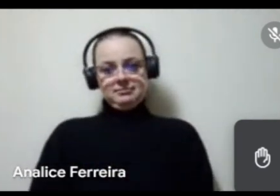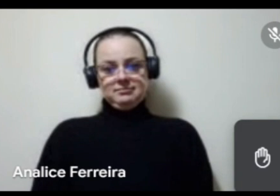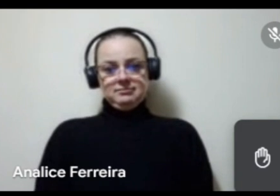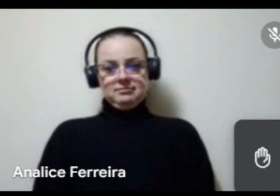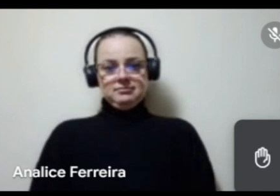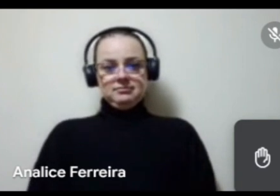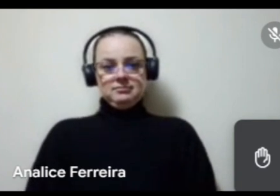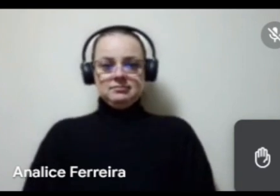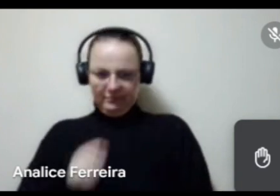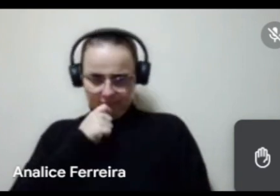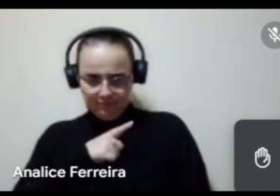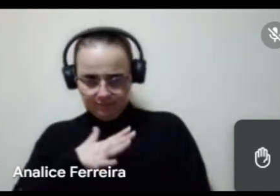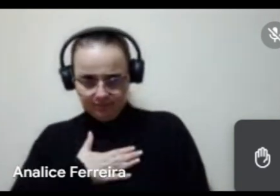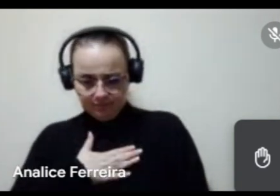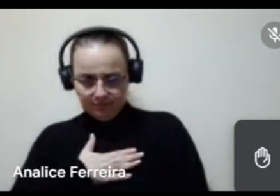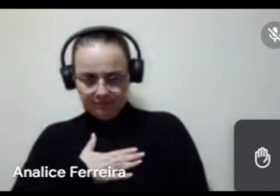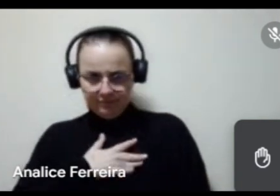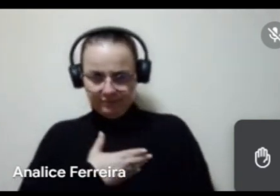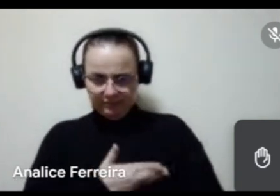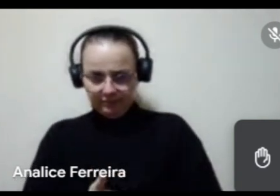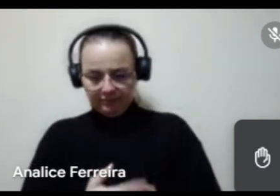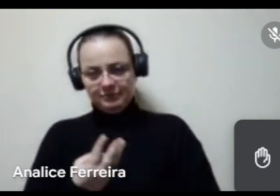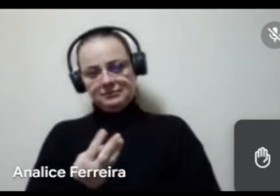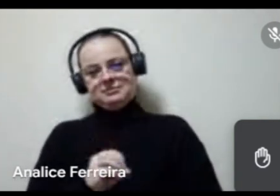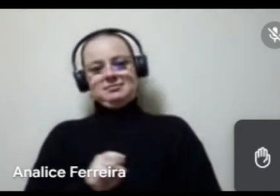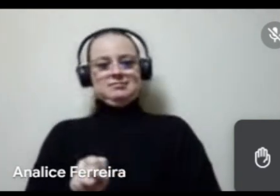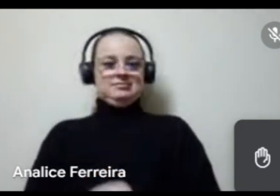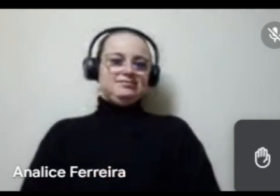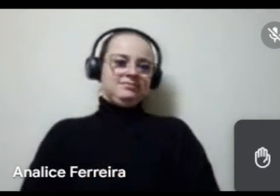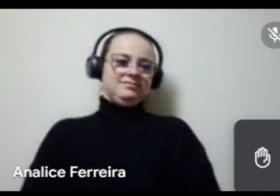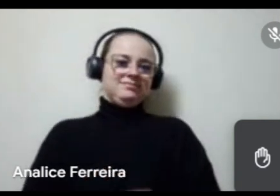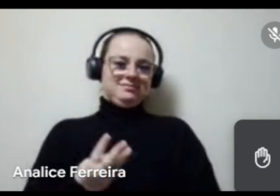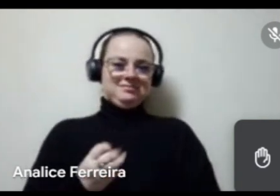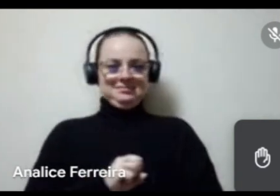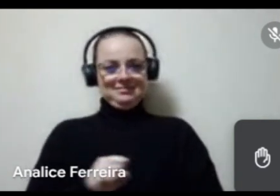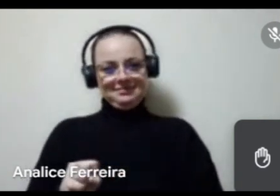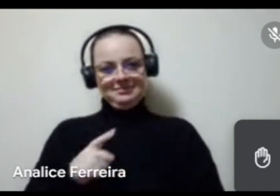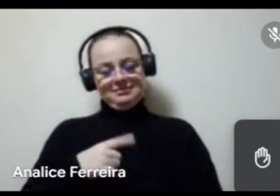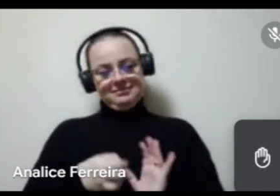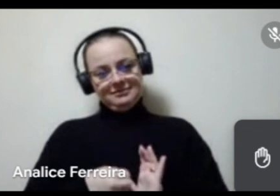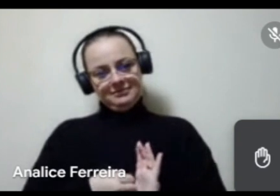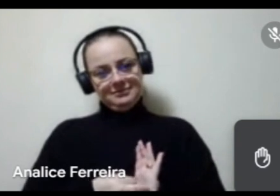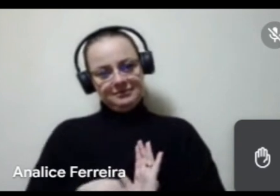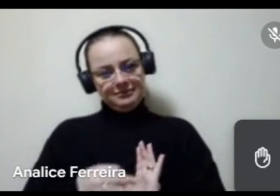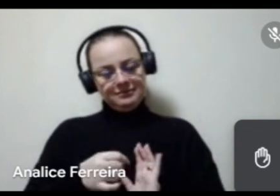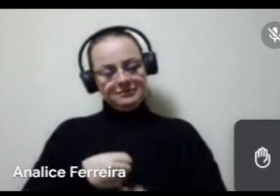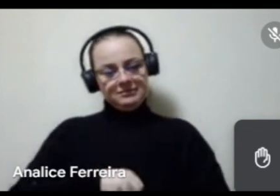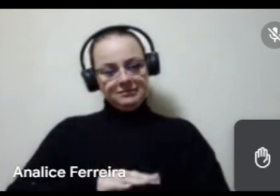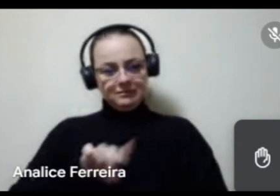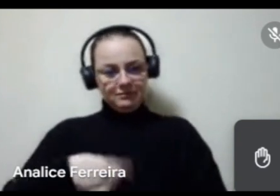Ainda tem um tempo, gente? esse vídeo. Trinta segundos. Tá, nos meus trinta segundos eu vou sugerir uma outra coisa que é